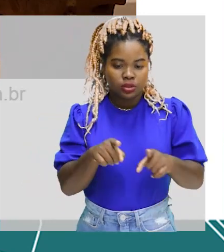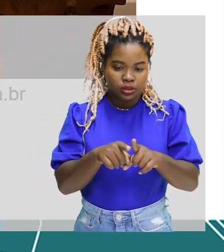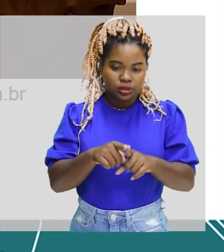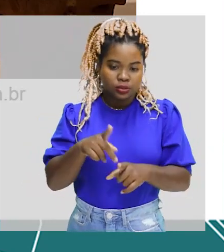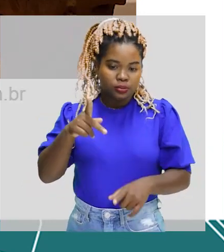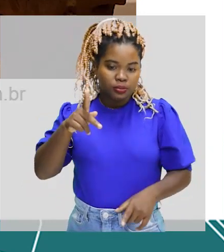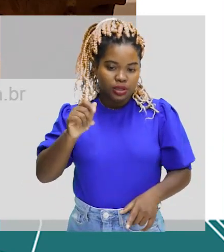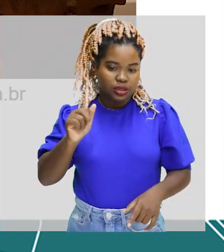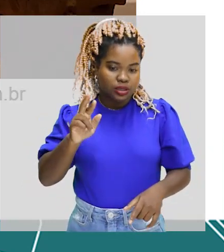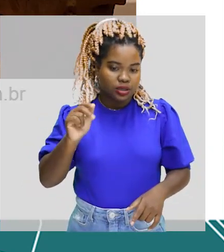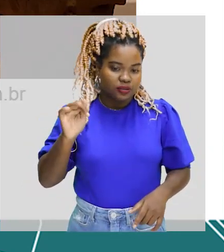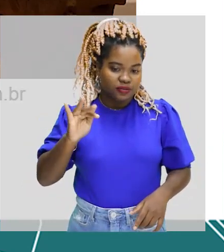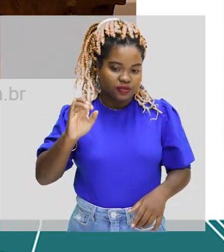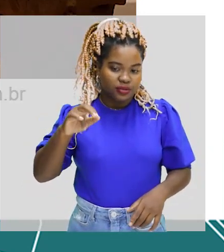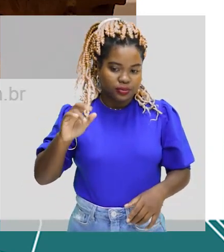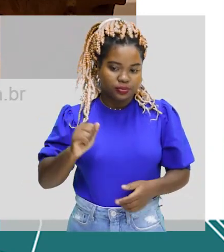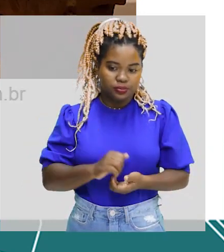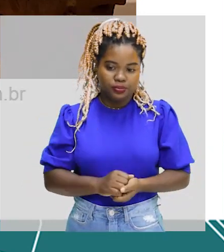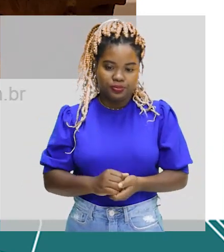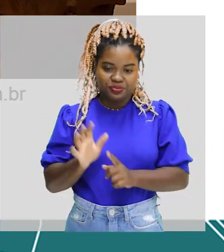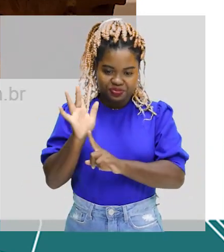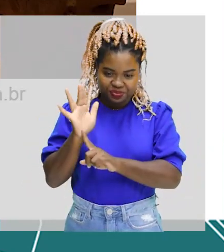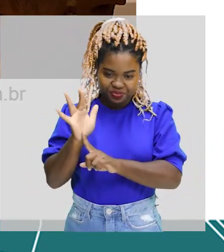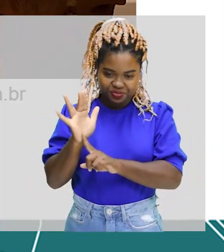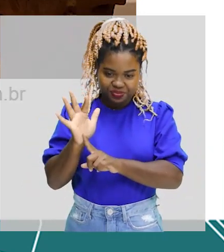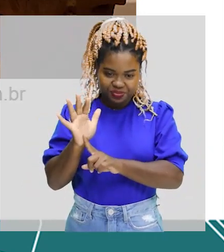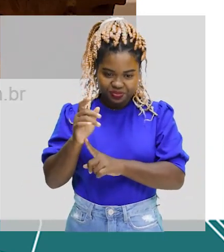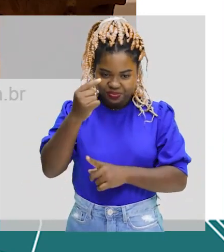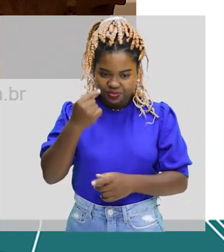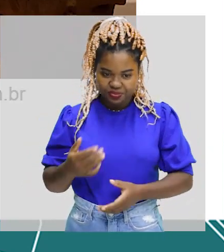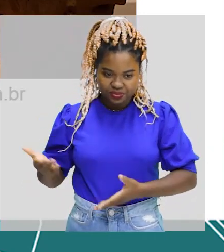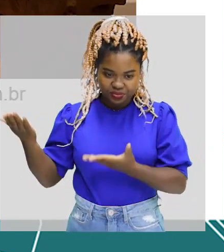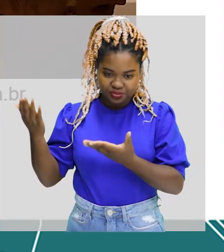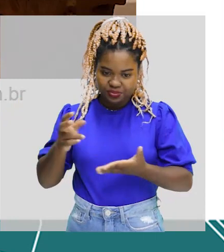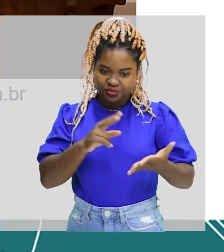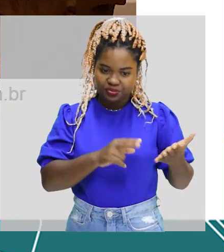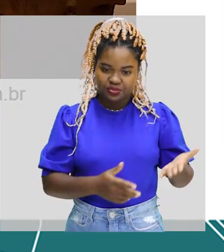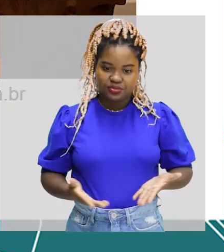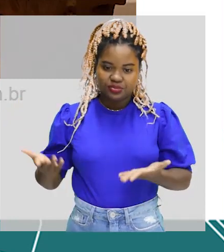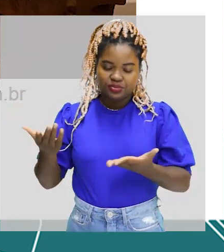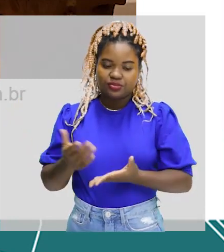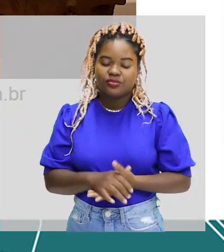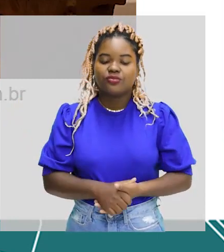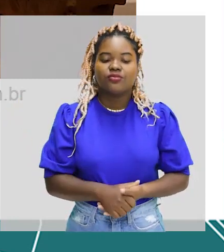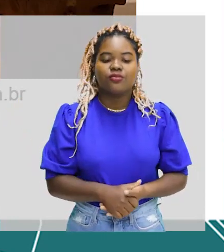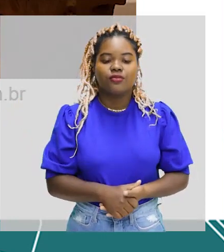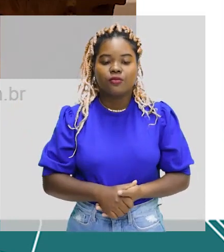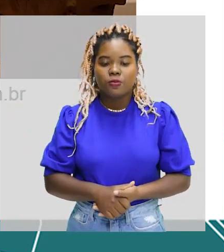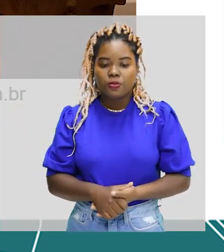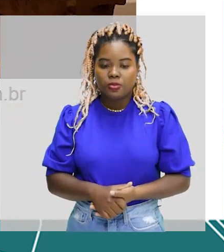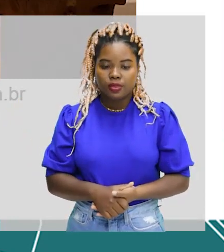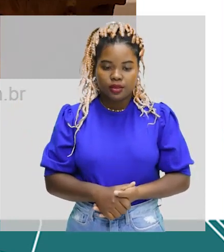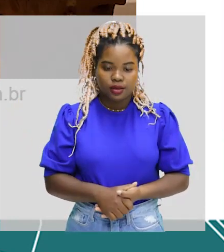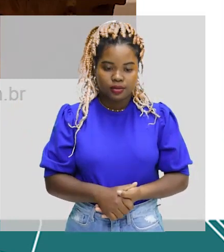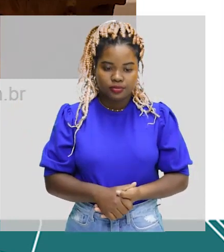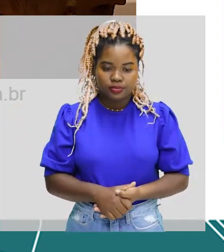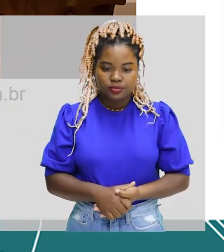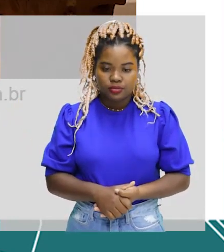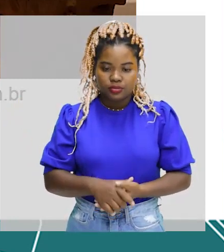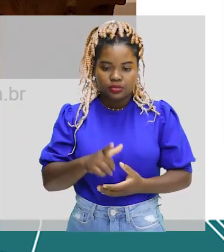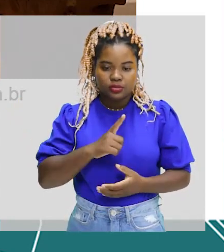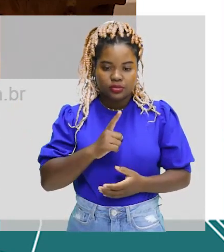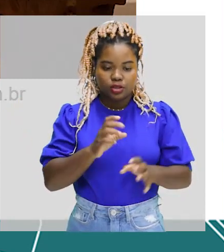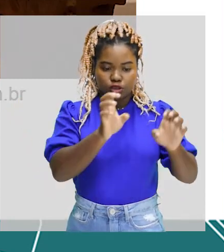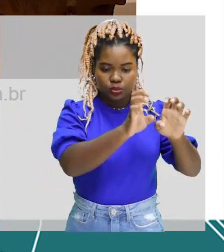parafinas. Os alcanos são hidrocarbonetos alifáticos, alifáticos quer dizer de